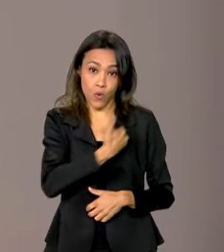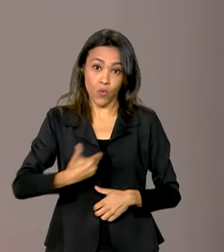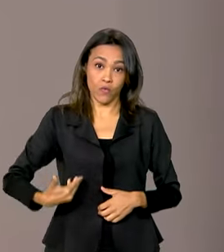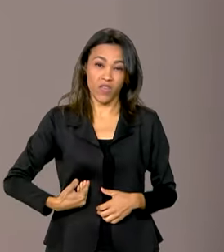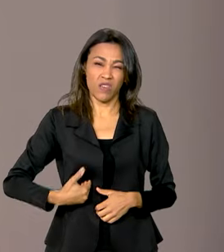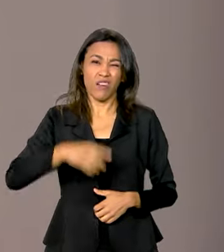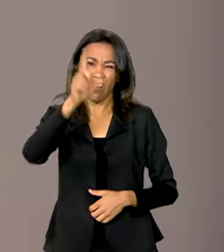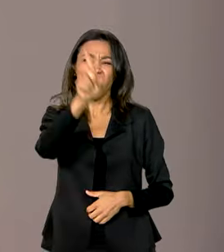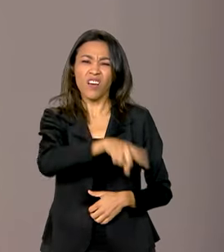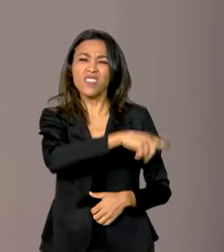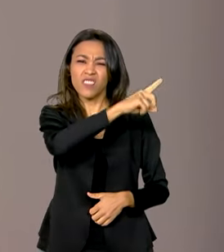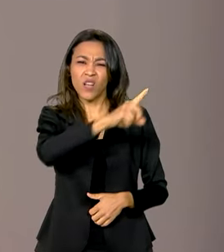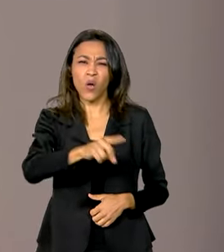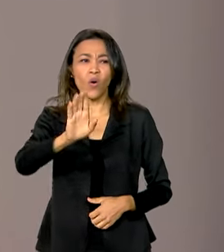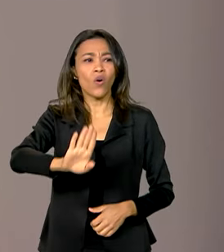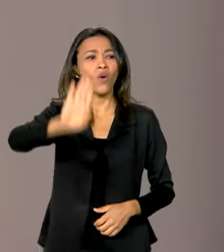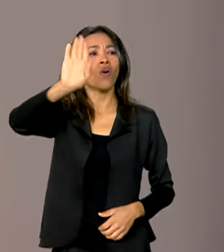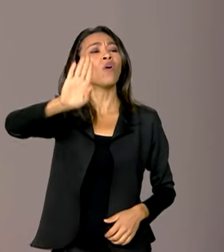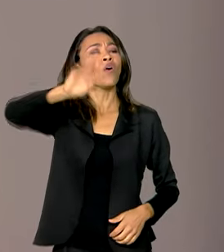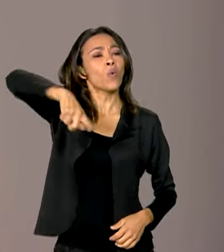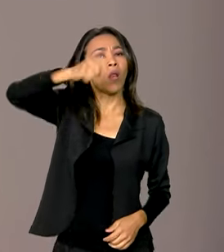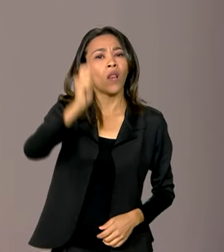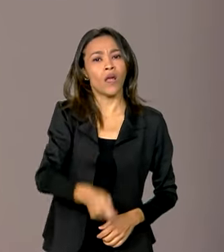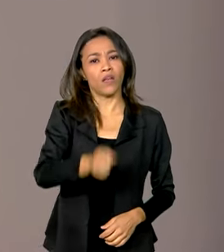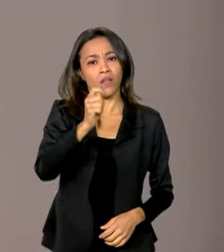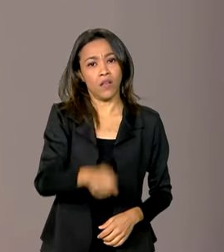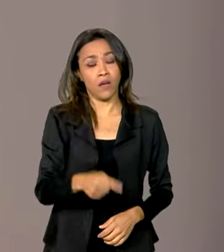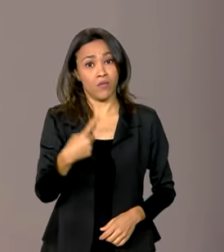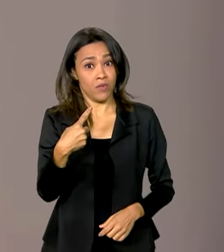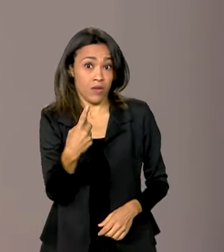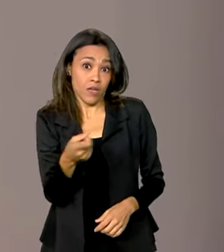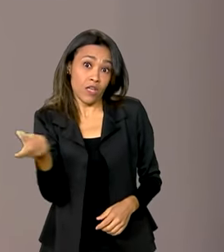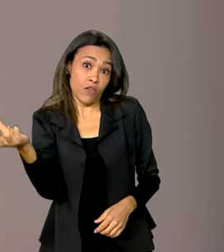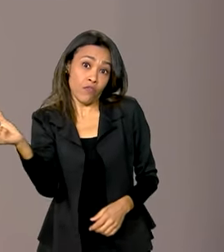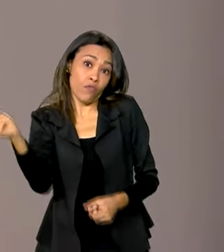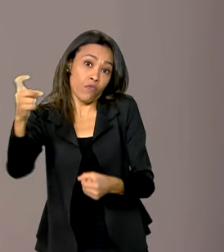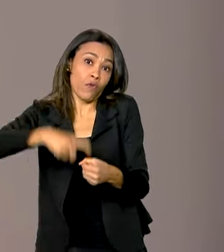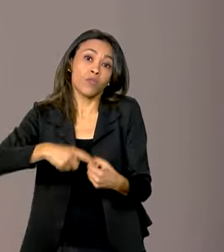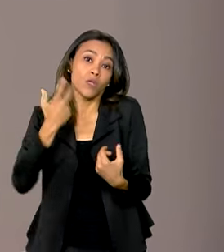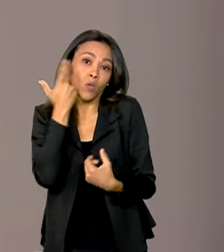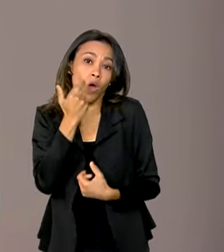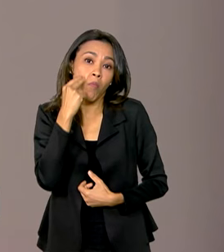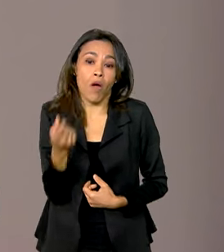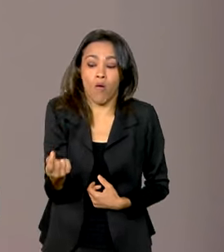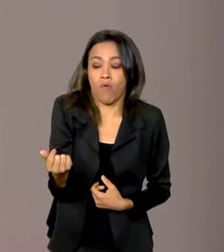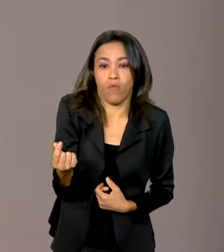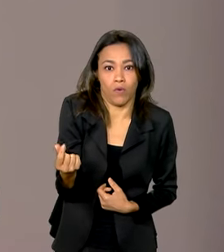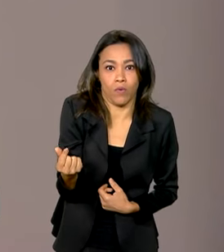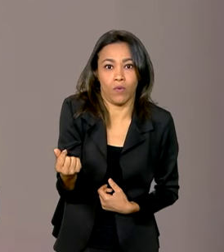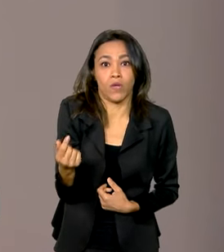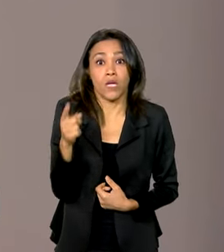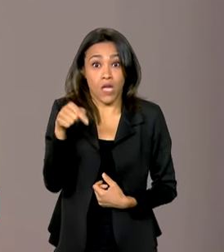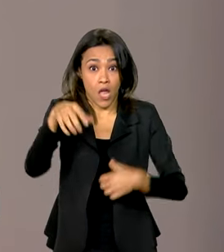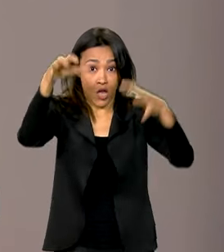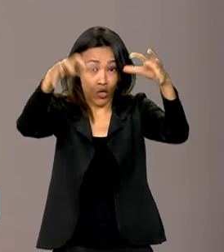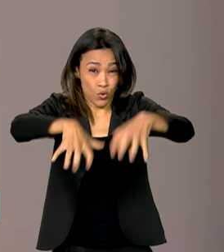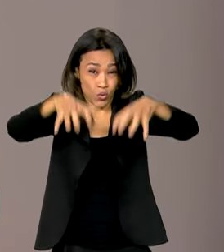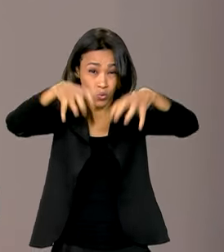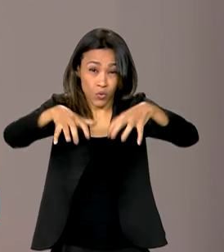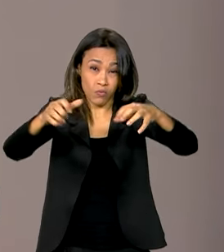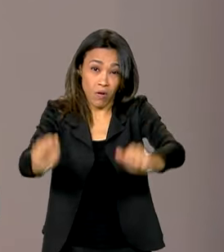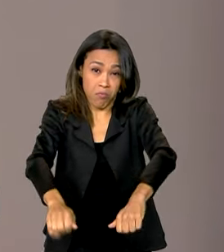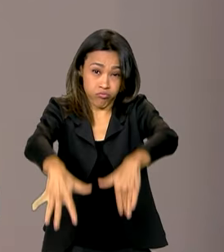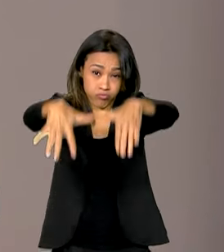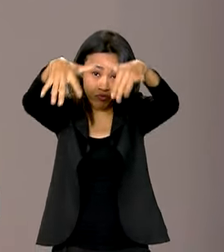cancelar o leilão do arroz, porque o preço do produto cedeu e está voltando à normalidade. Com as enchentes no Rio Grande do Sul,